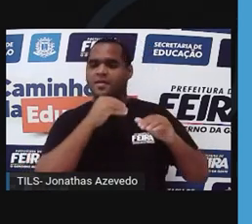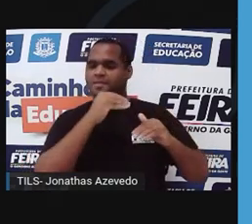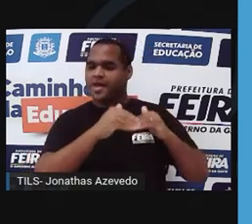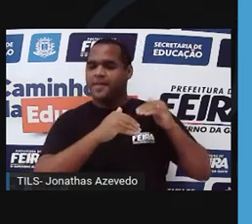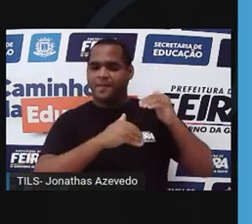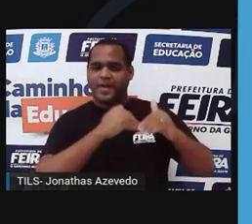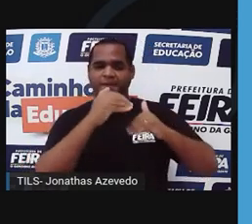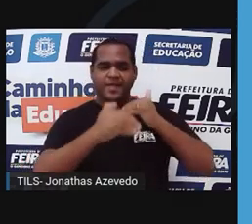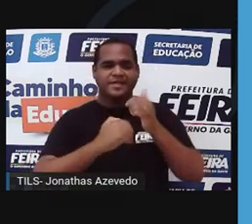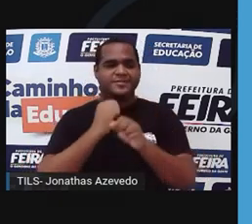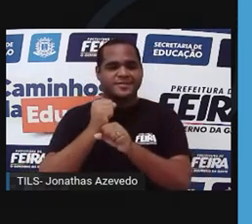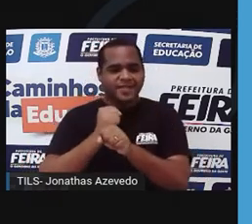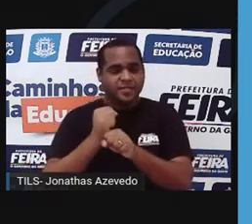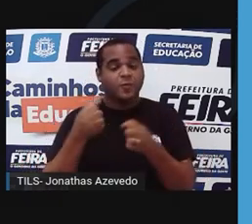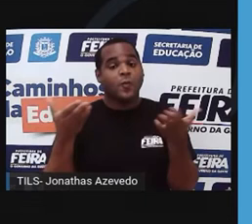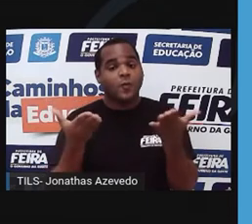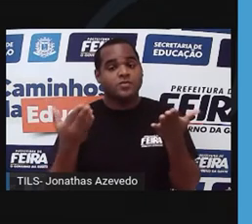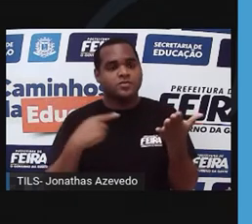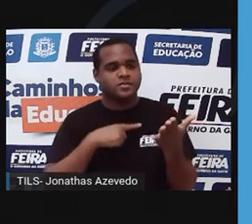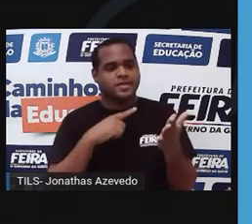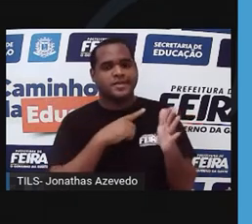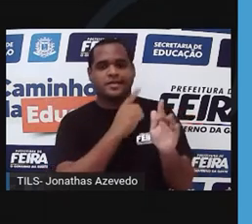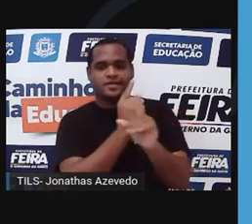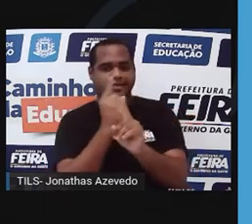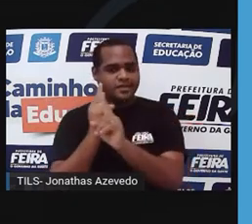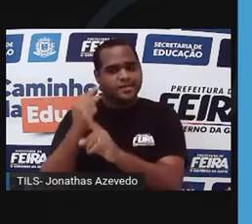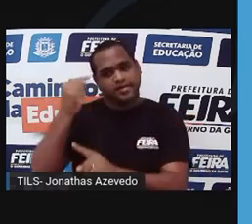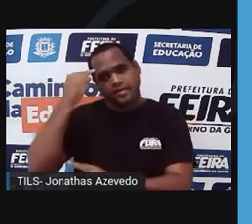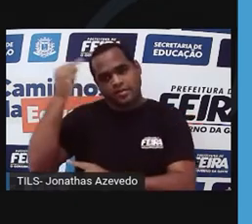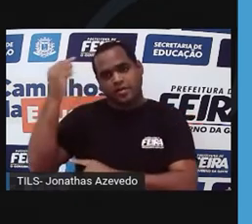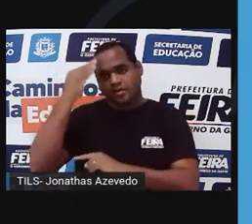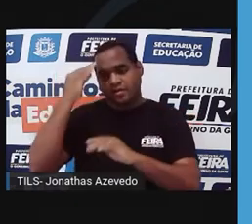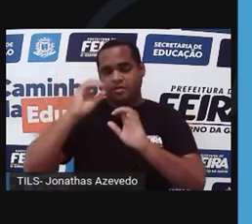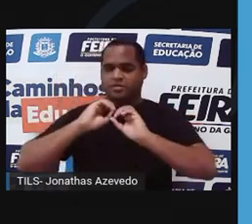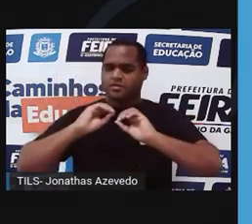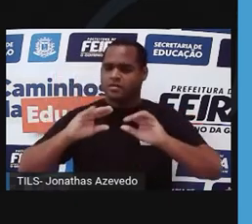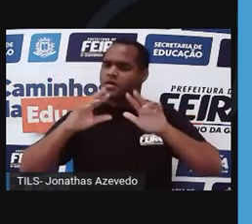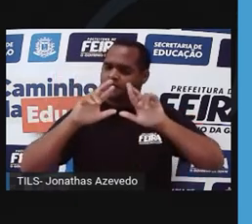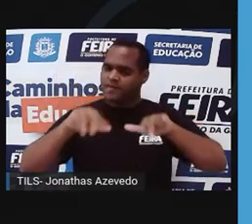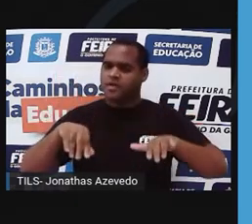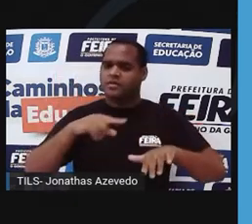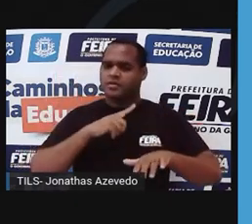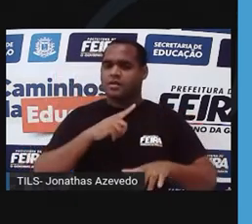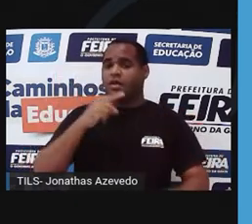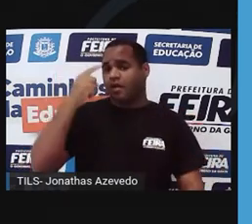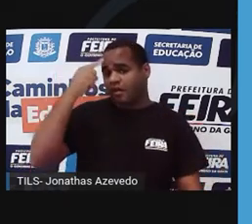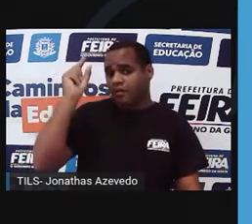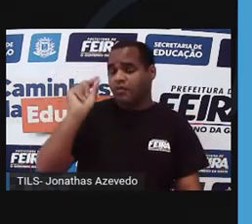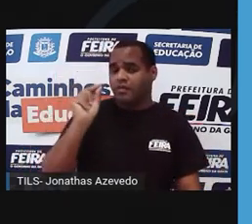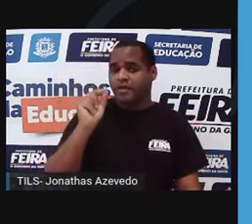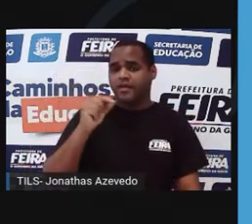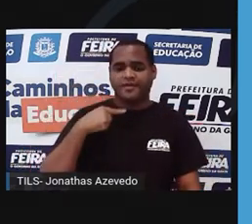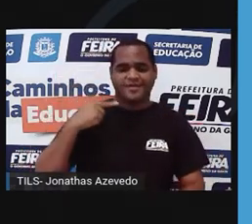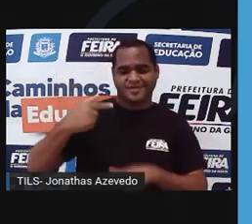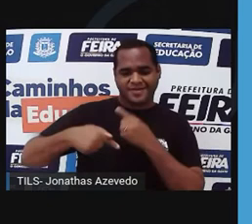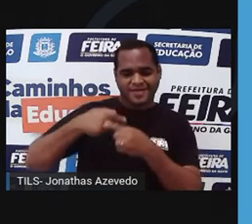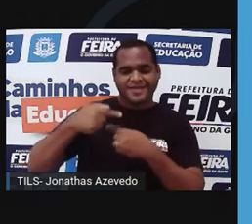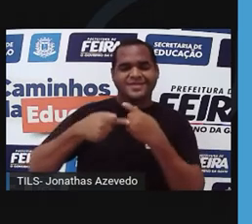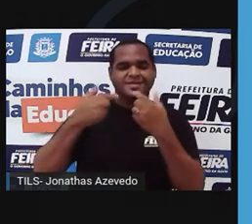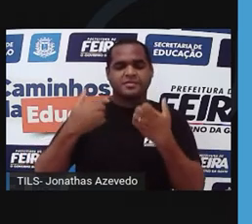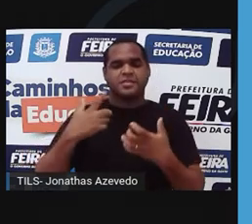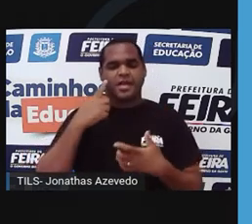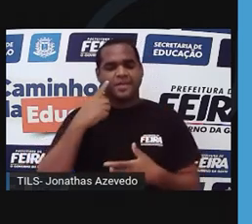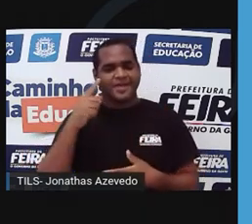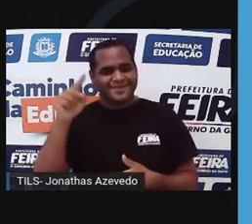tempo. Hoje, a gente tem ideias mais claras a esse respeito, porque temos uma ferramenta. Temos a genética. Uma área da